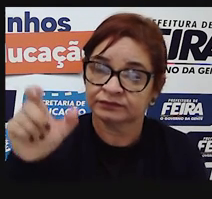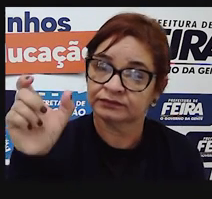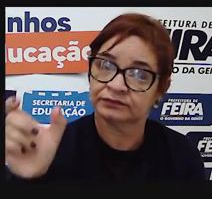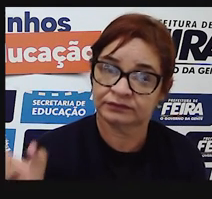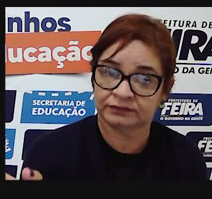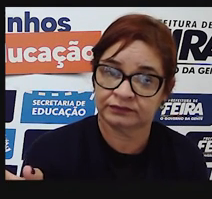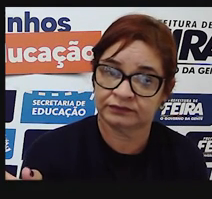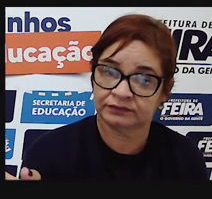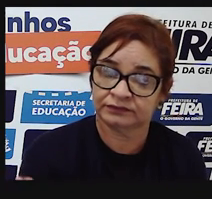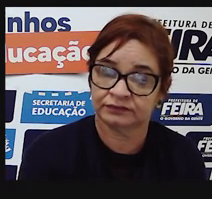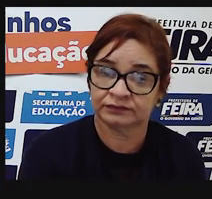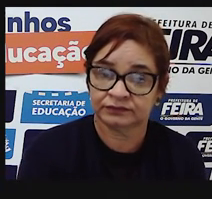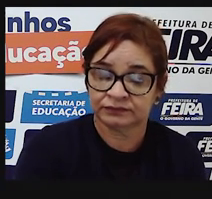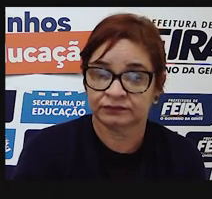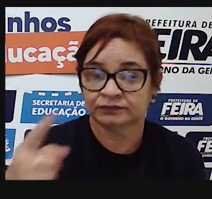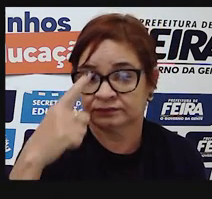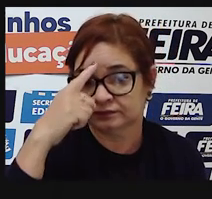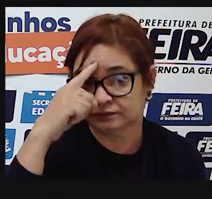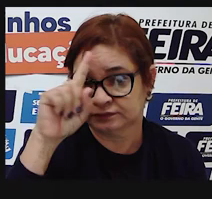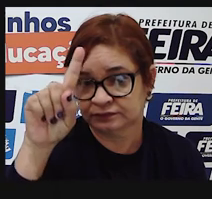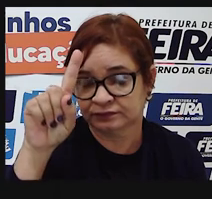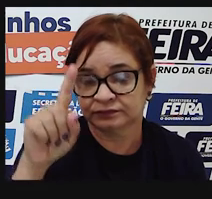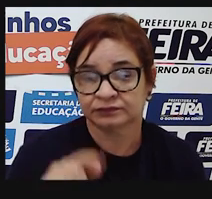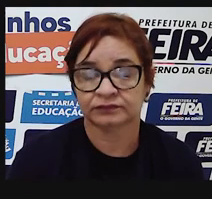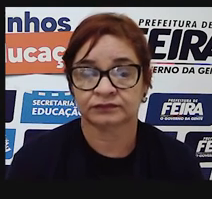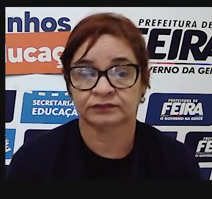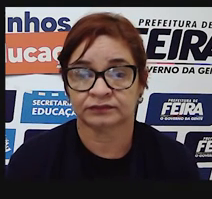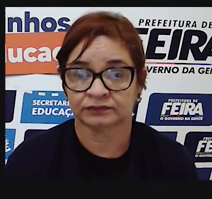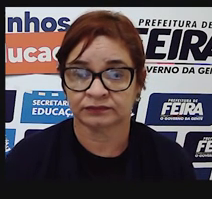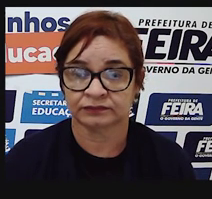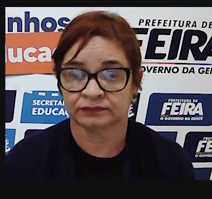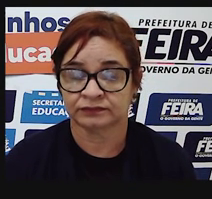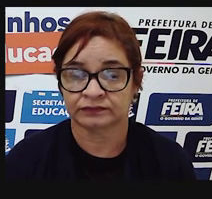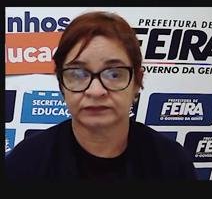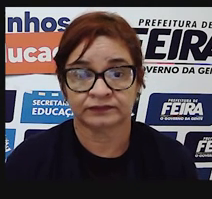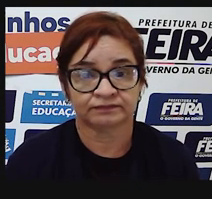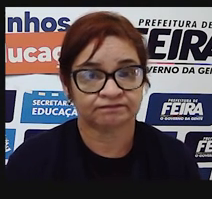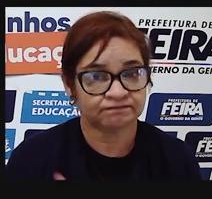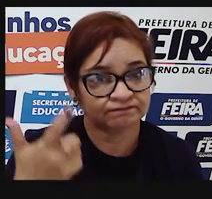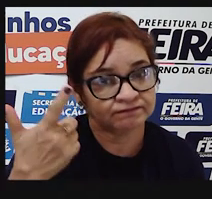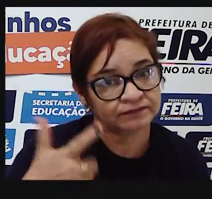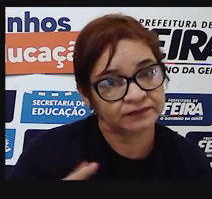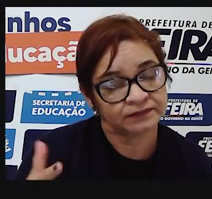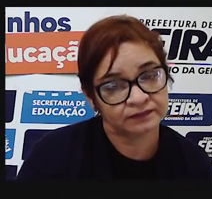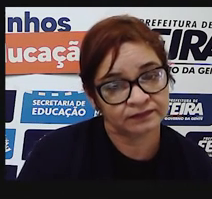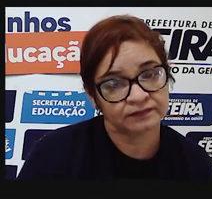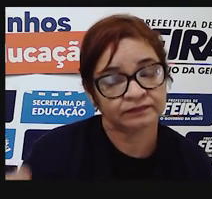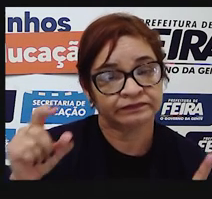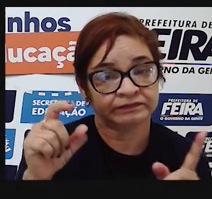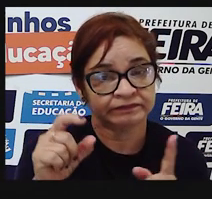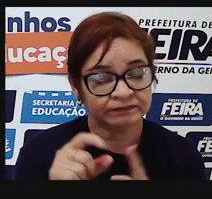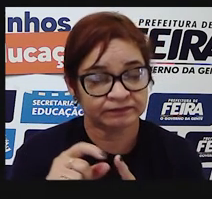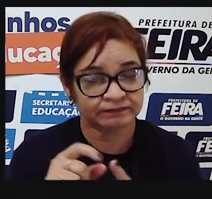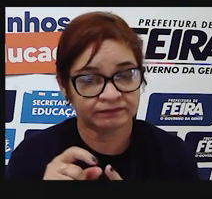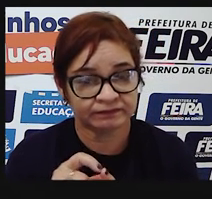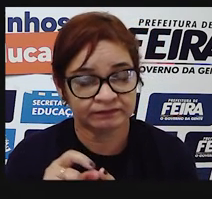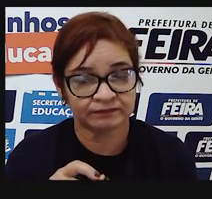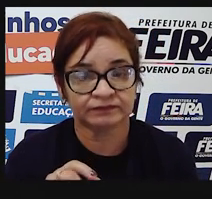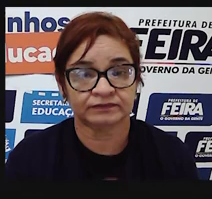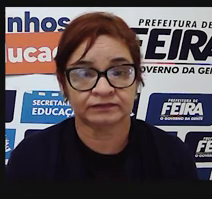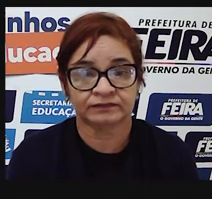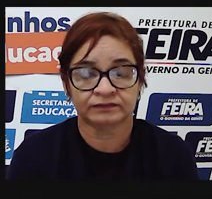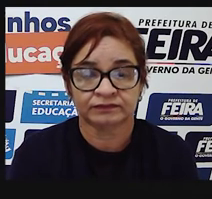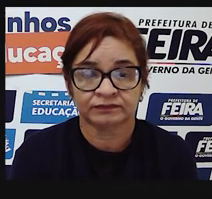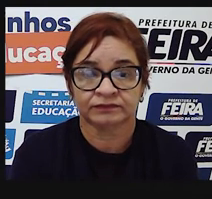Que a ideia, mesmo sem ela aqui, mesmo sendo omitida, mesmo sendo feita a elipse,